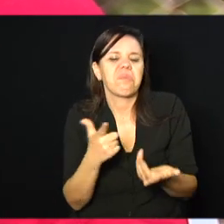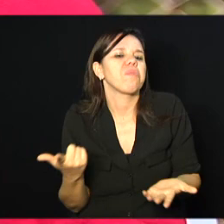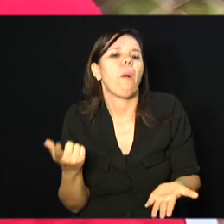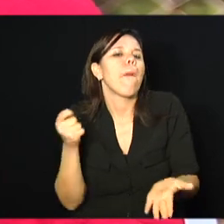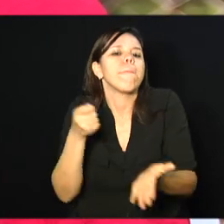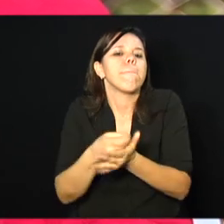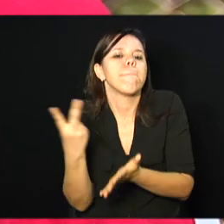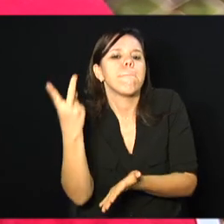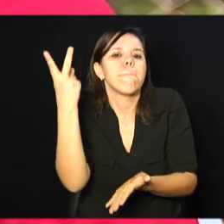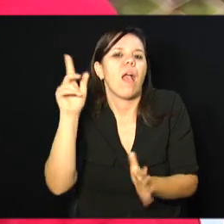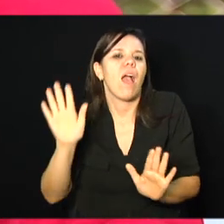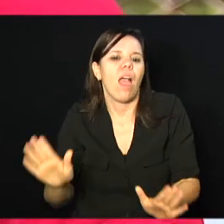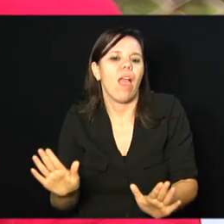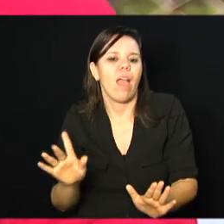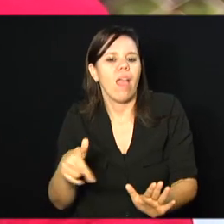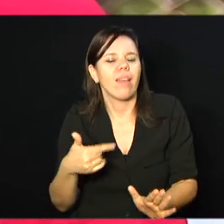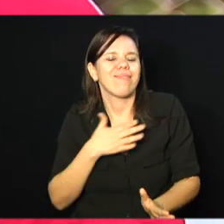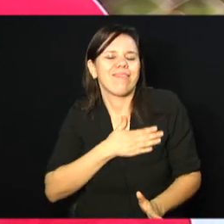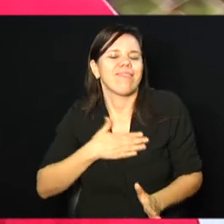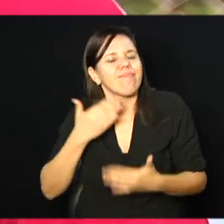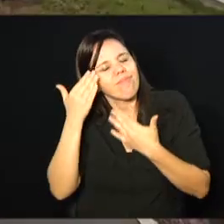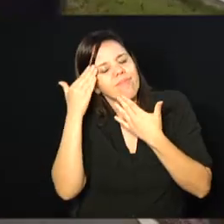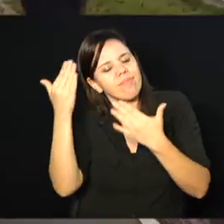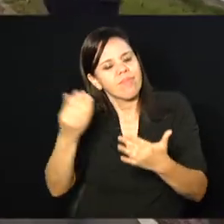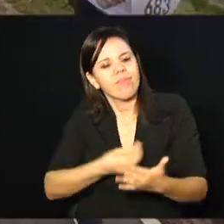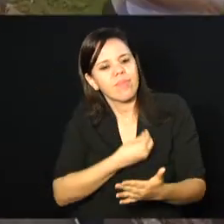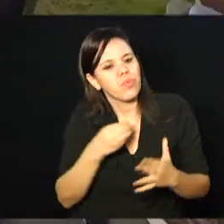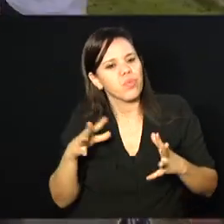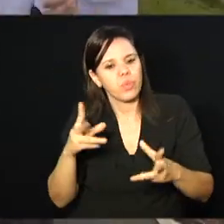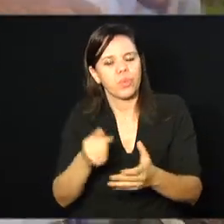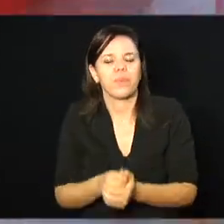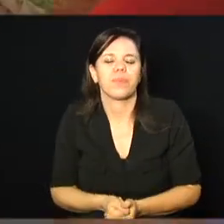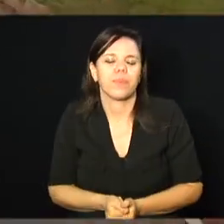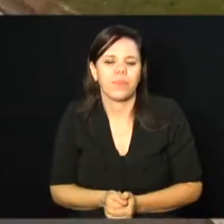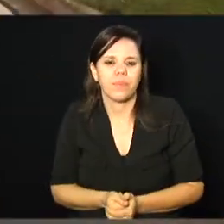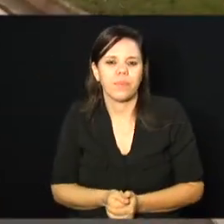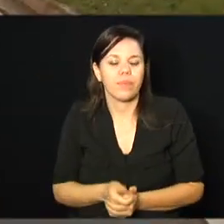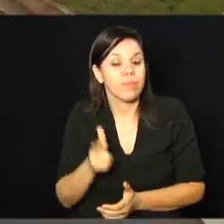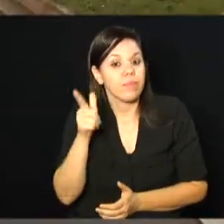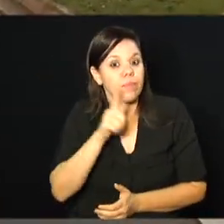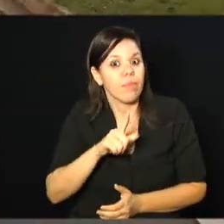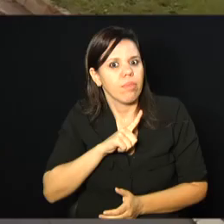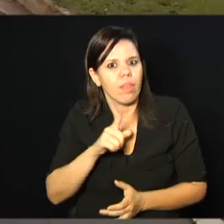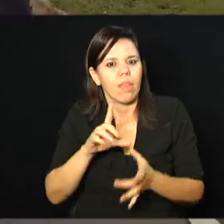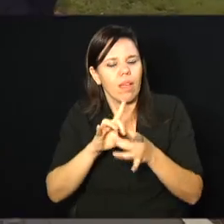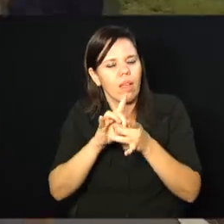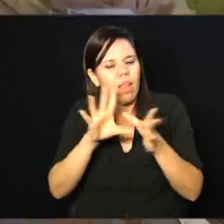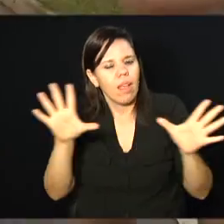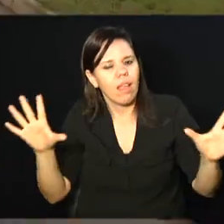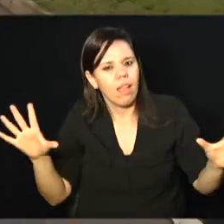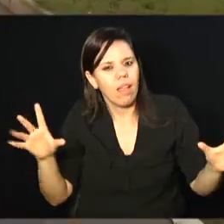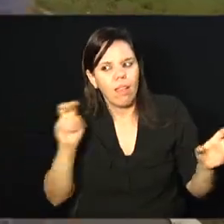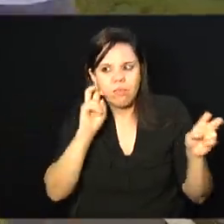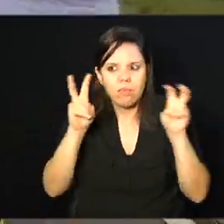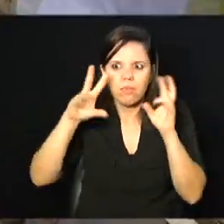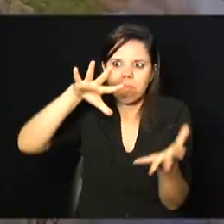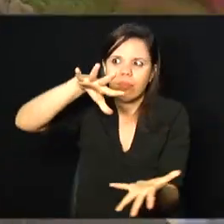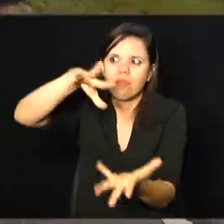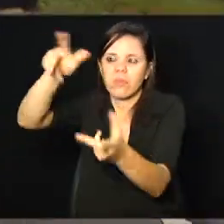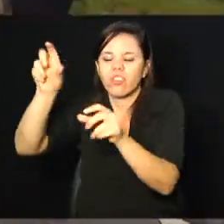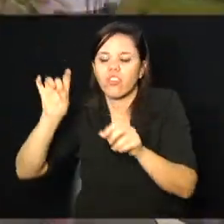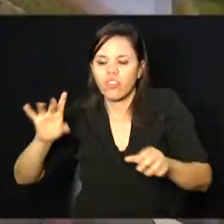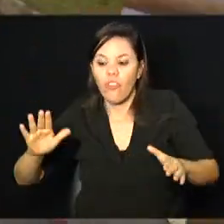Porque é gratidão pela vida, gratidão por tudo. Ganhar liberdade e enxergar o mundo além das cadeiras